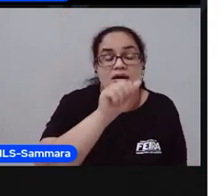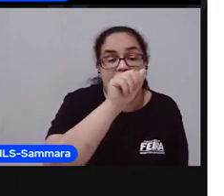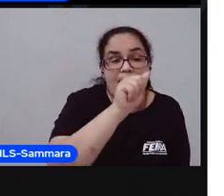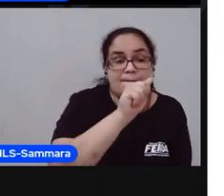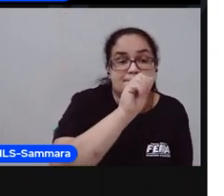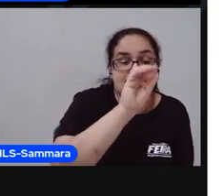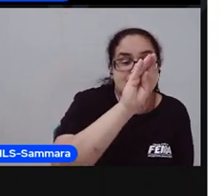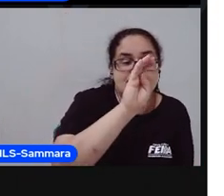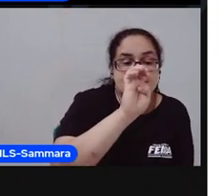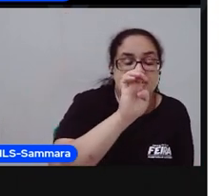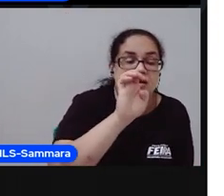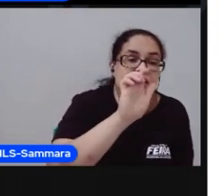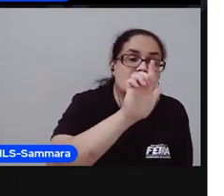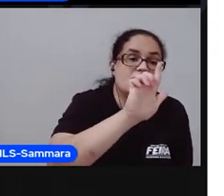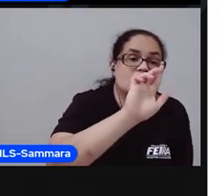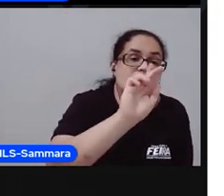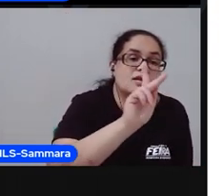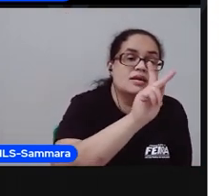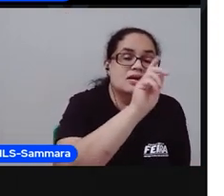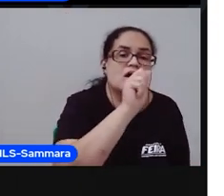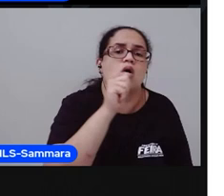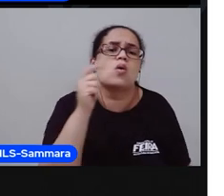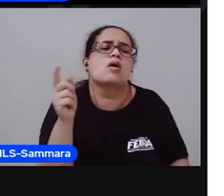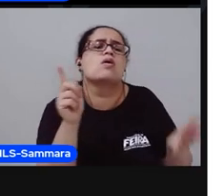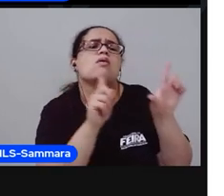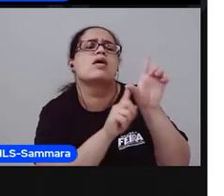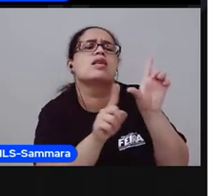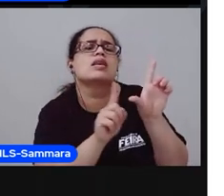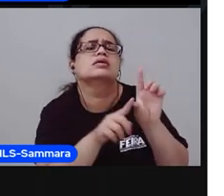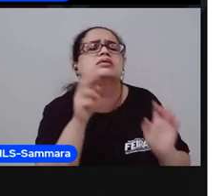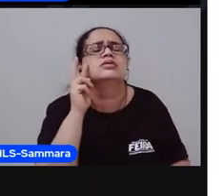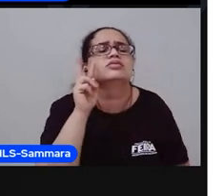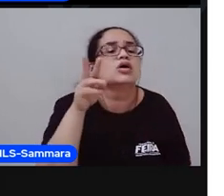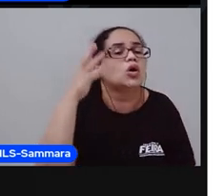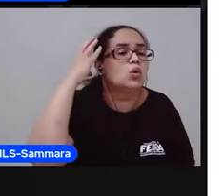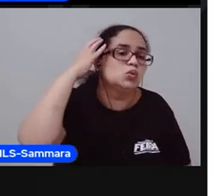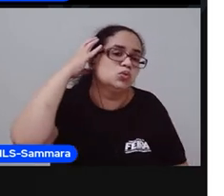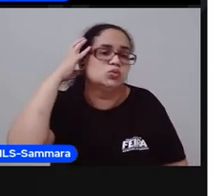Abelha. Qual é a primeira letra que você escuta o som?